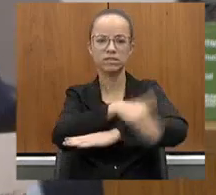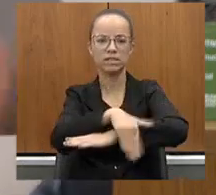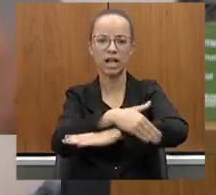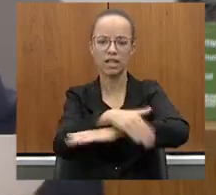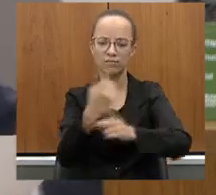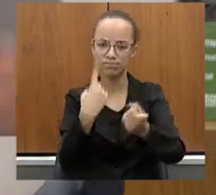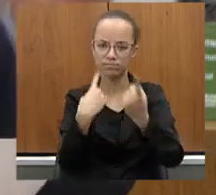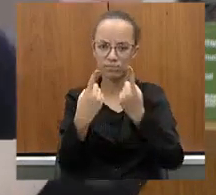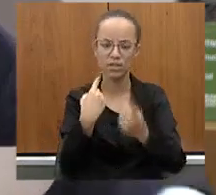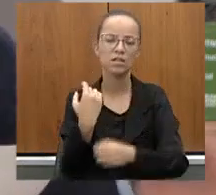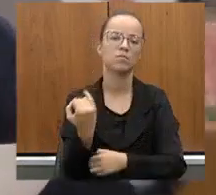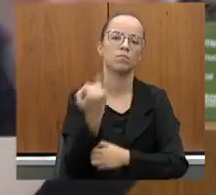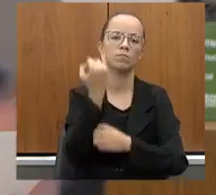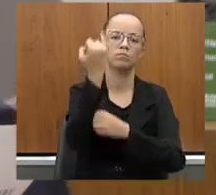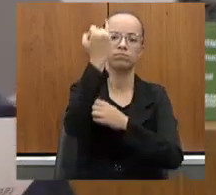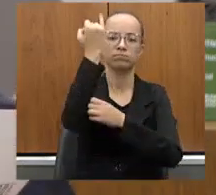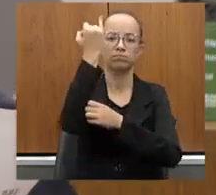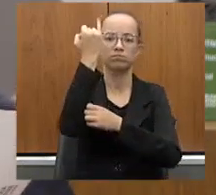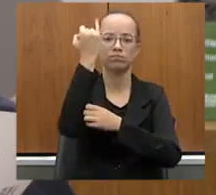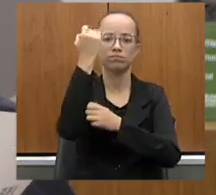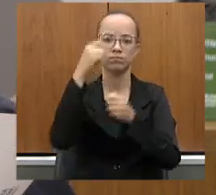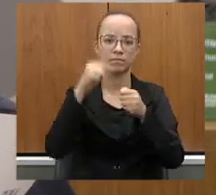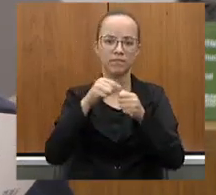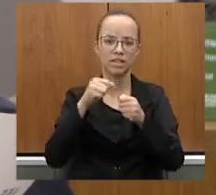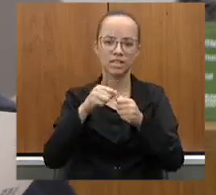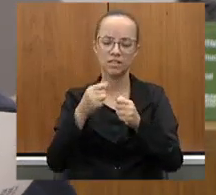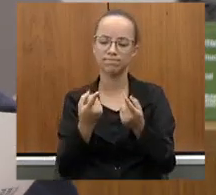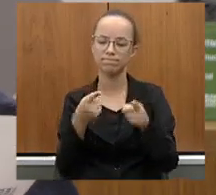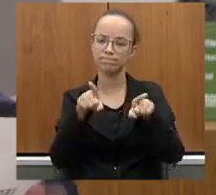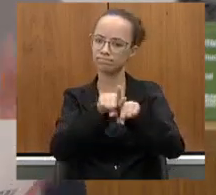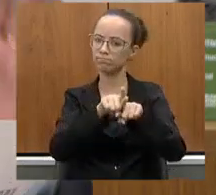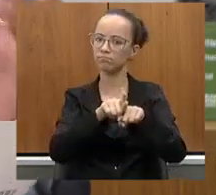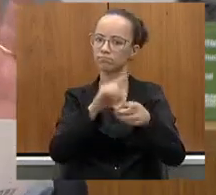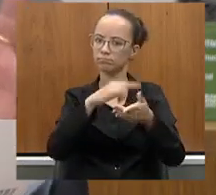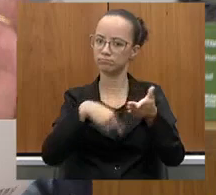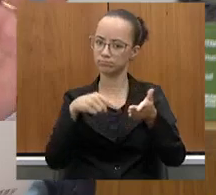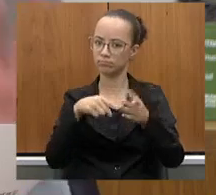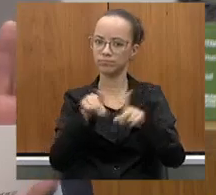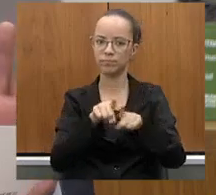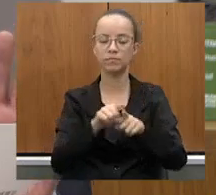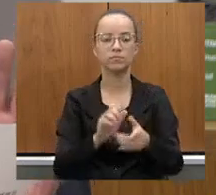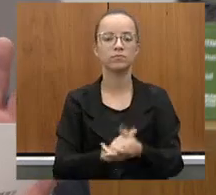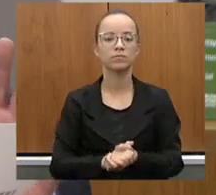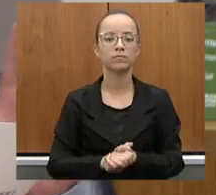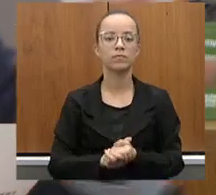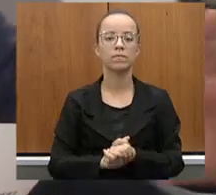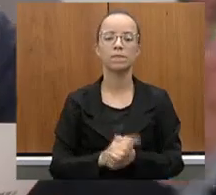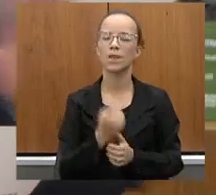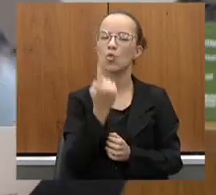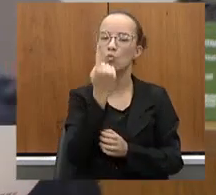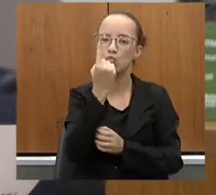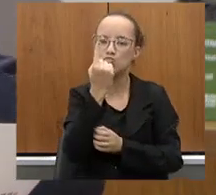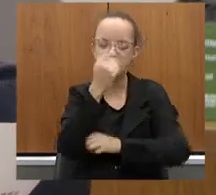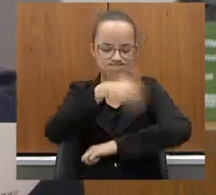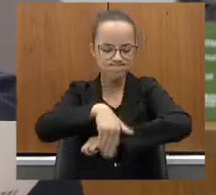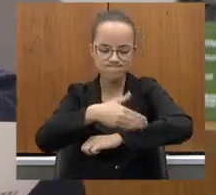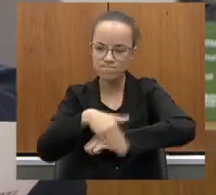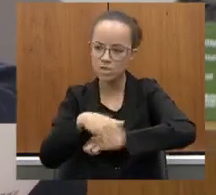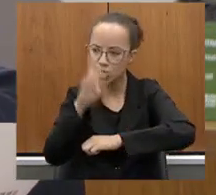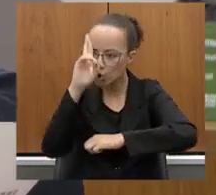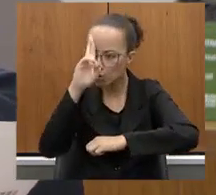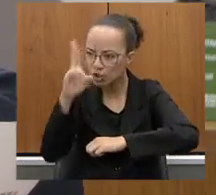necessária também, para fazer parte da concessão. Não tem um trecho, secretário, que V. Exª tenha